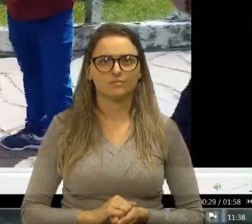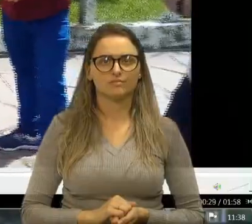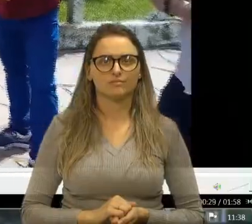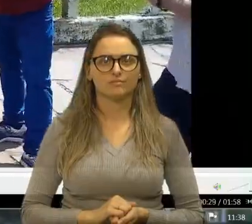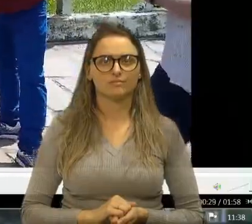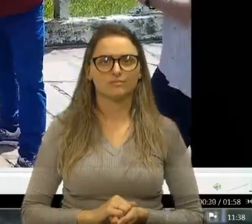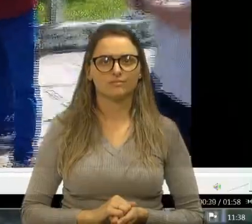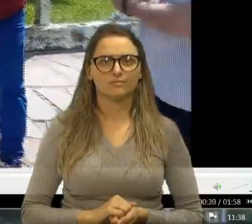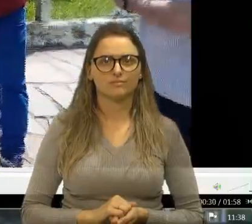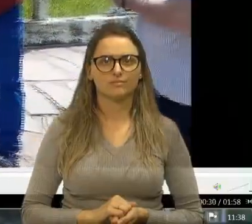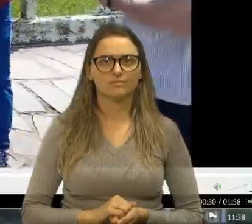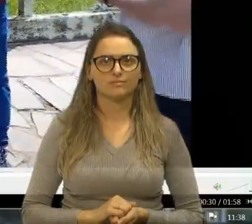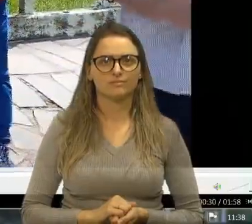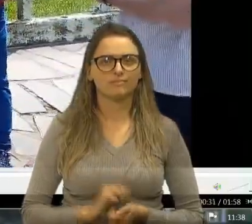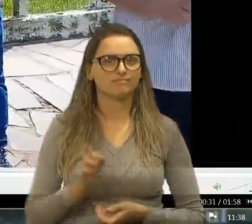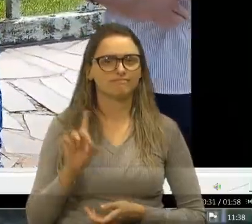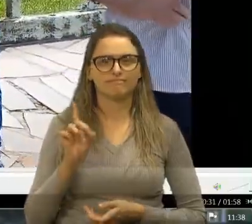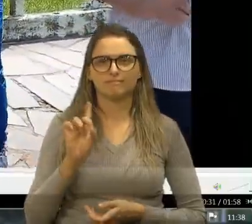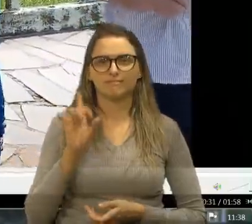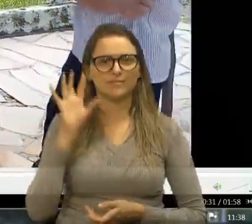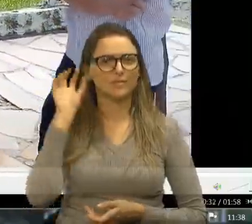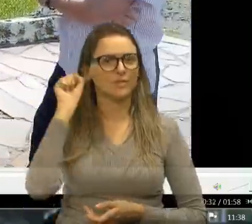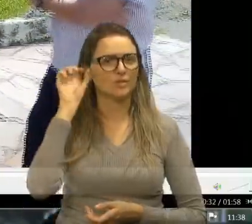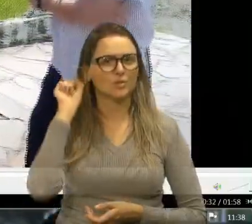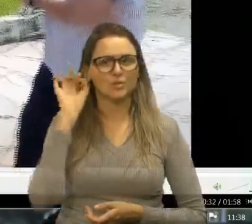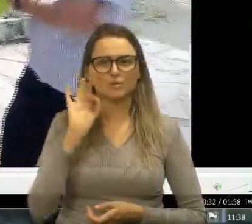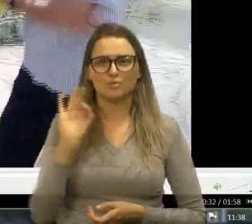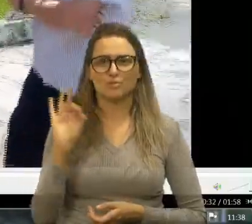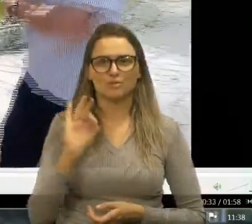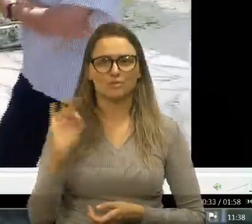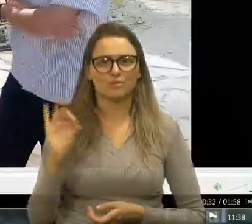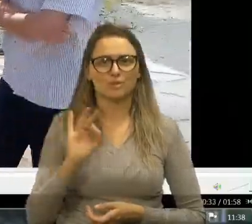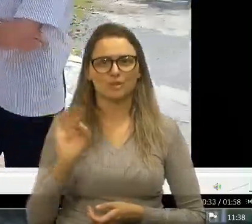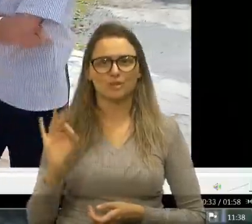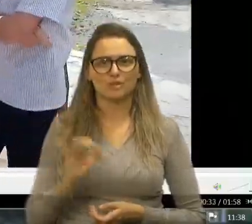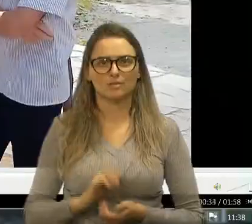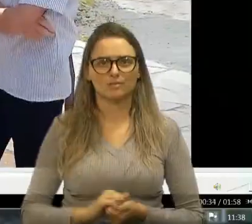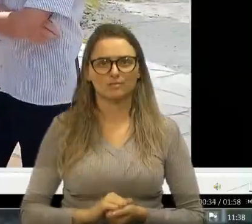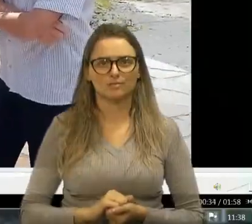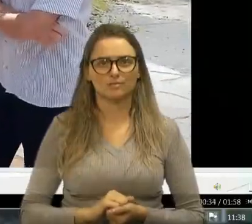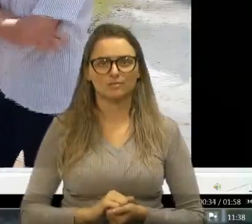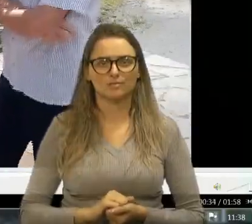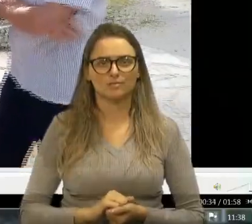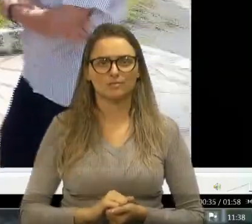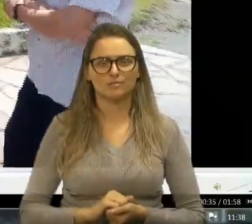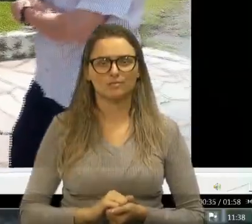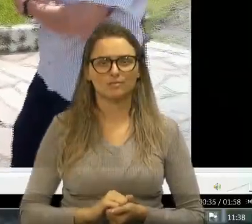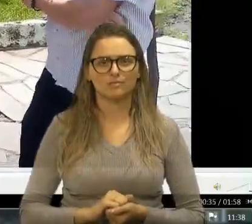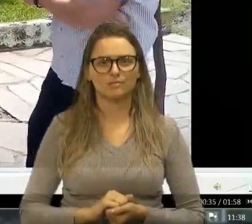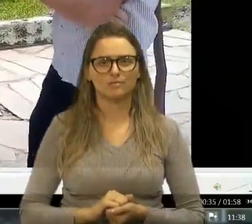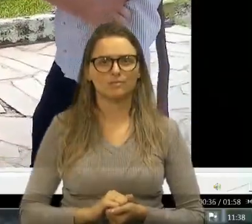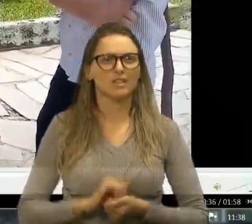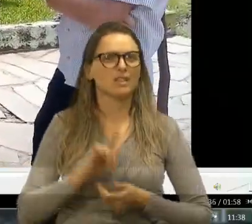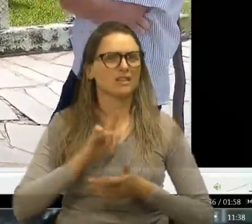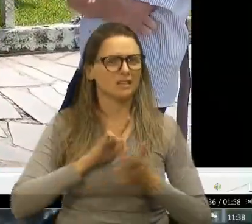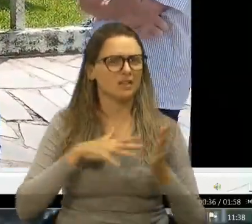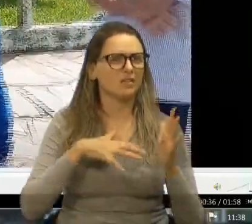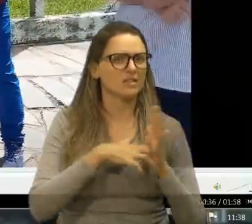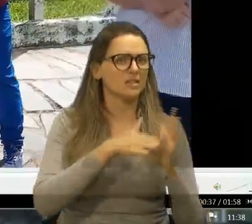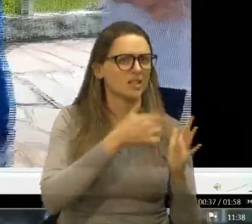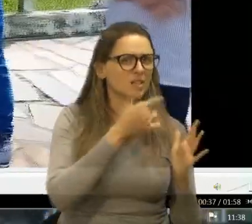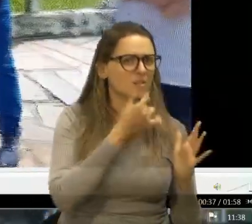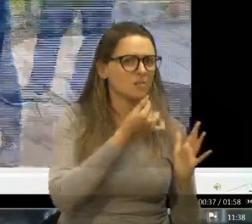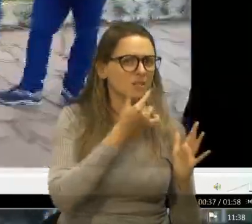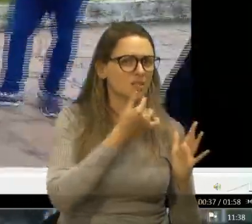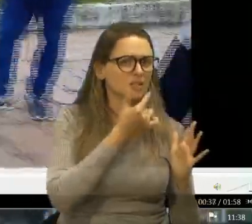um acidente aí com o menino, sendo aqui, já não pôde ser atendido por causa dos que não tinham médicos. Então, é uma vergonha, um absurdo, isso